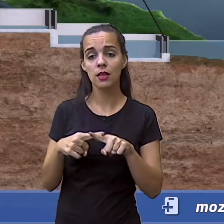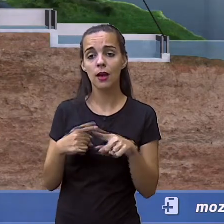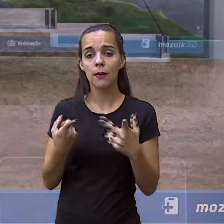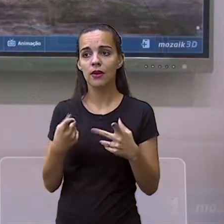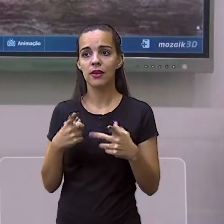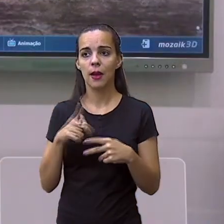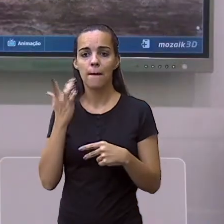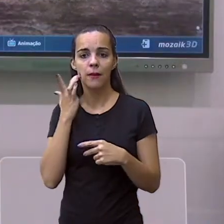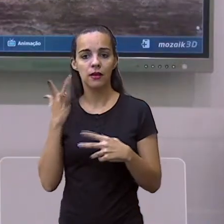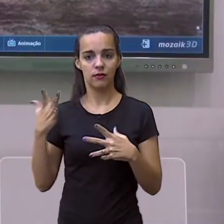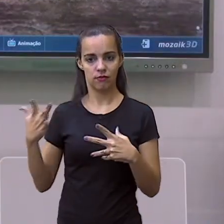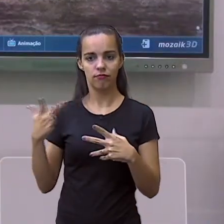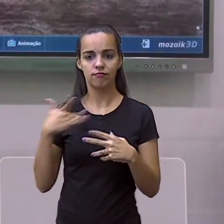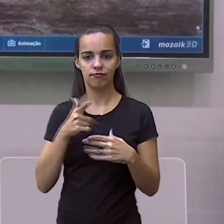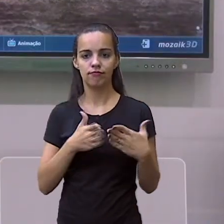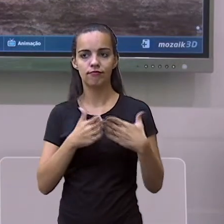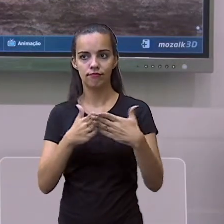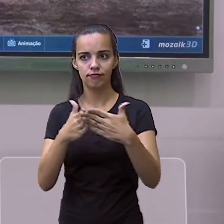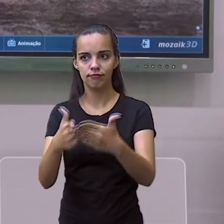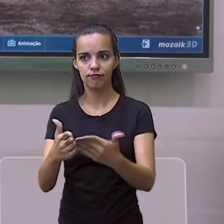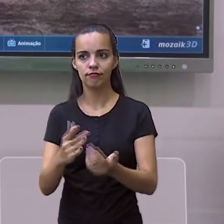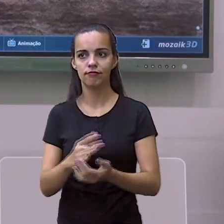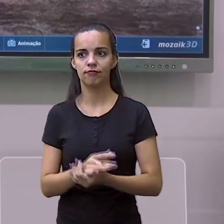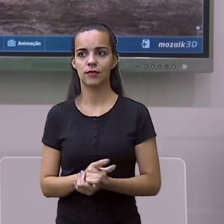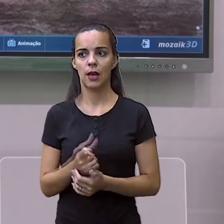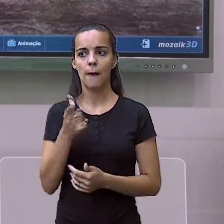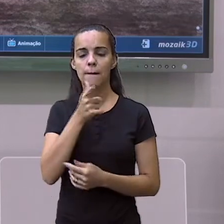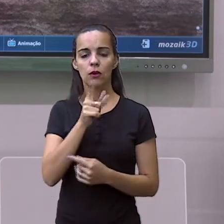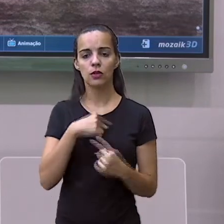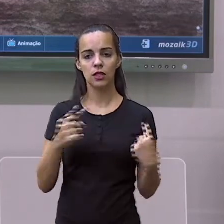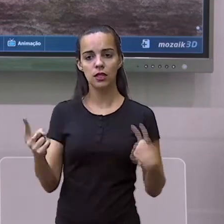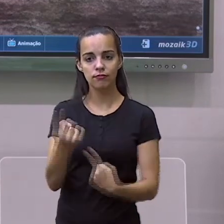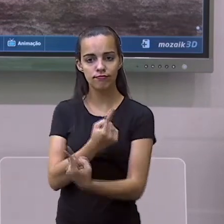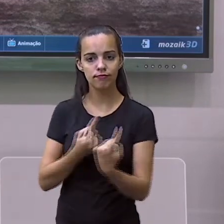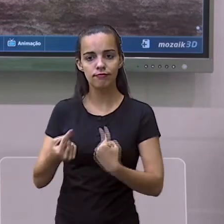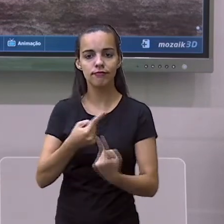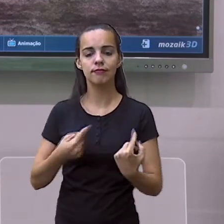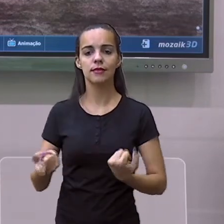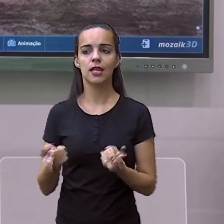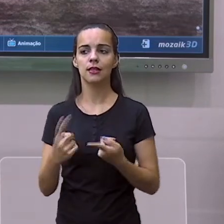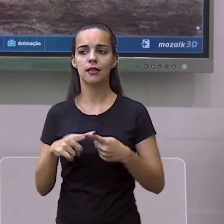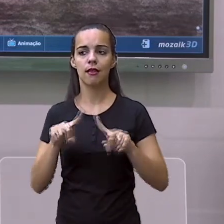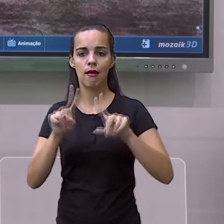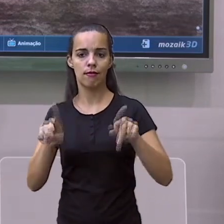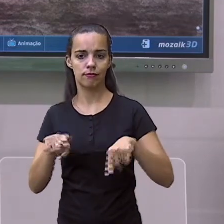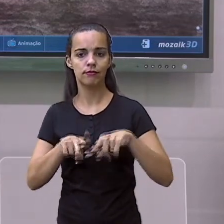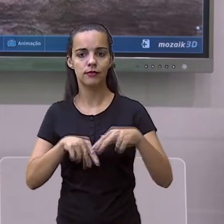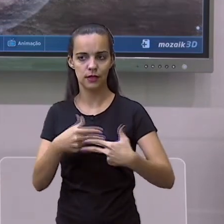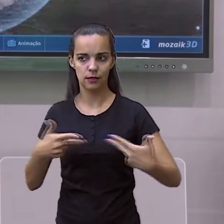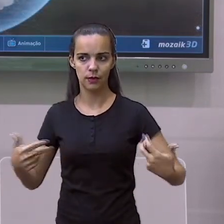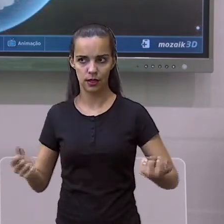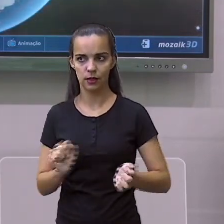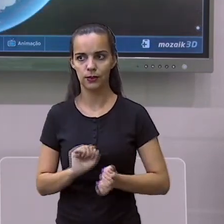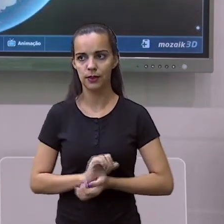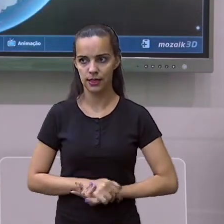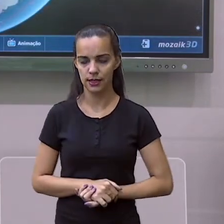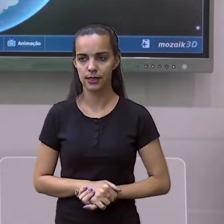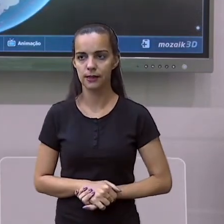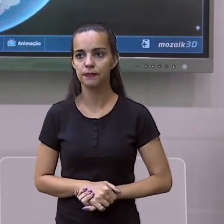comercial, as rotas, como nós mostramos antes